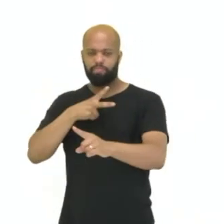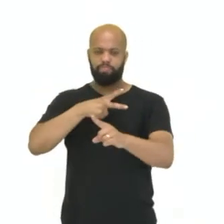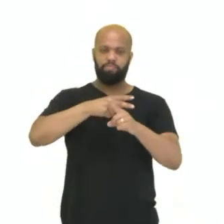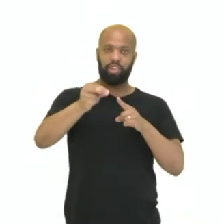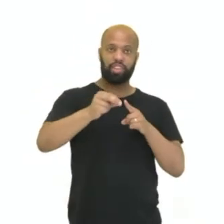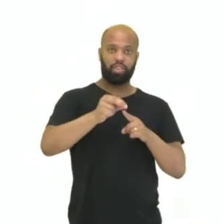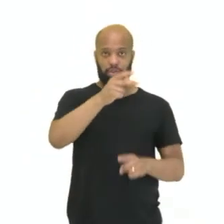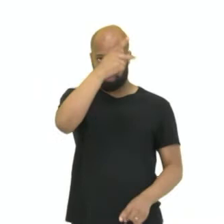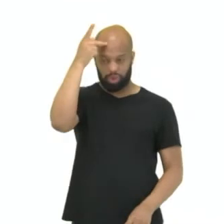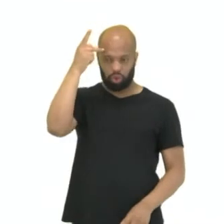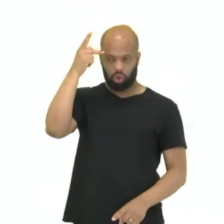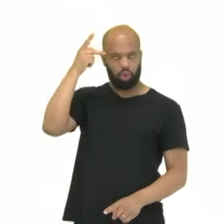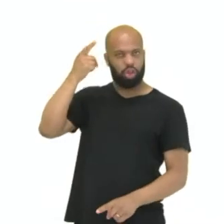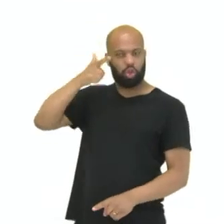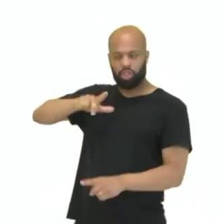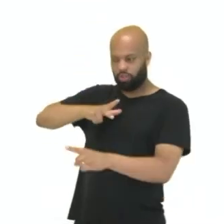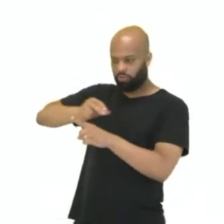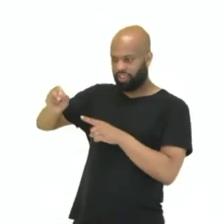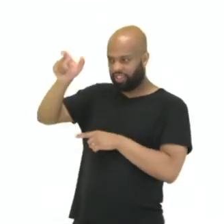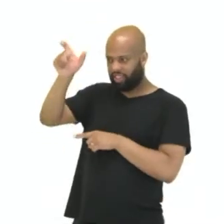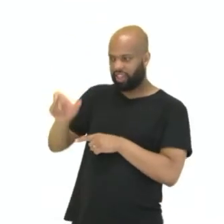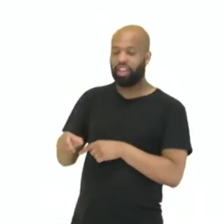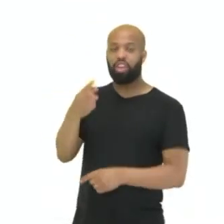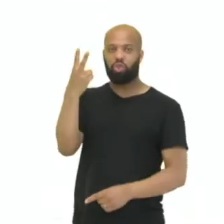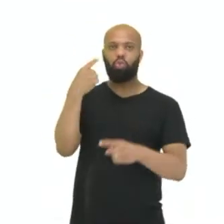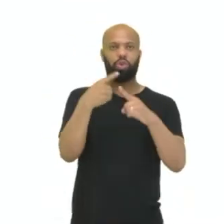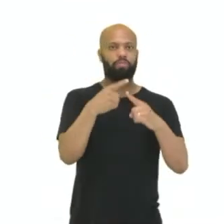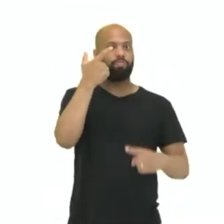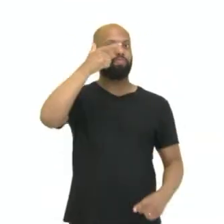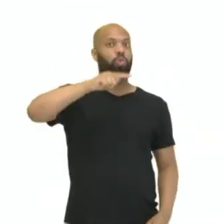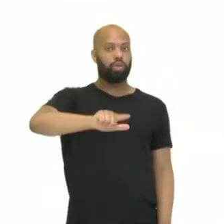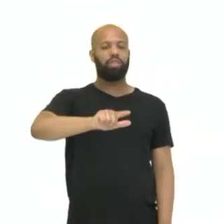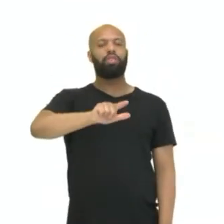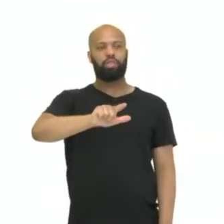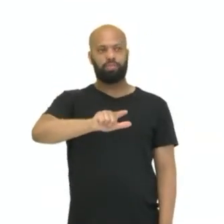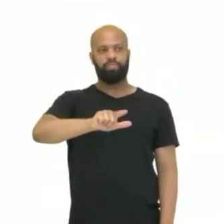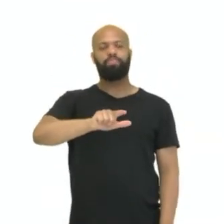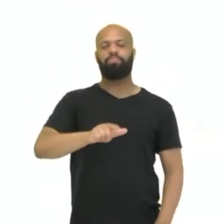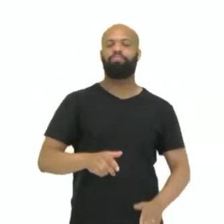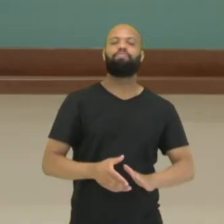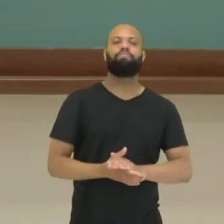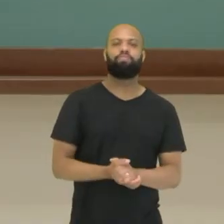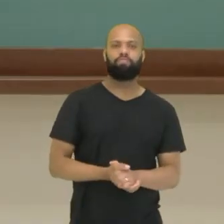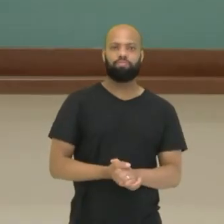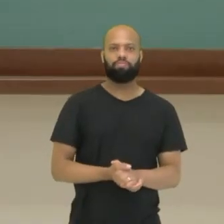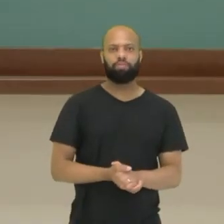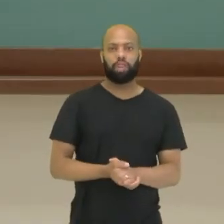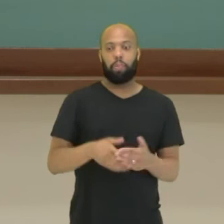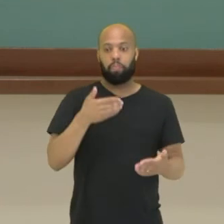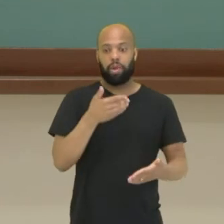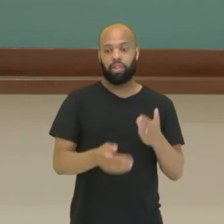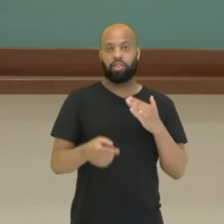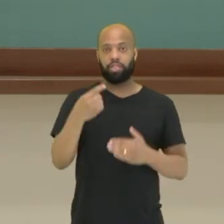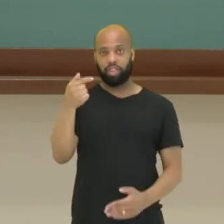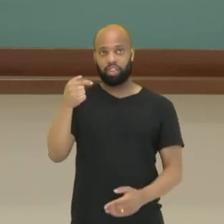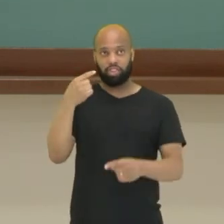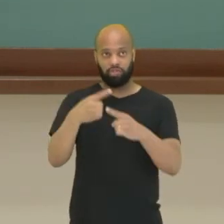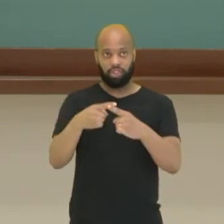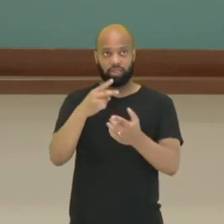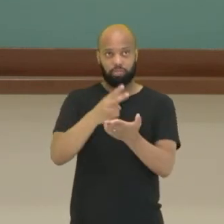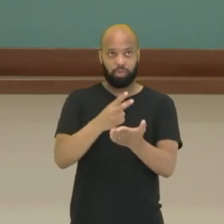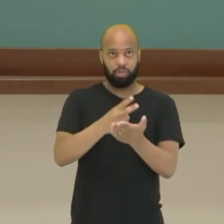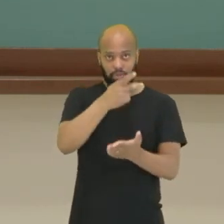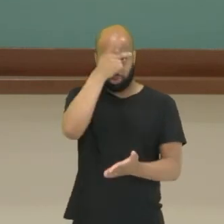adversário duas vezes depois por nocaute. O mesmo adversário que derrubou ele sete vezes, ele venceu duas vezes por nocaute.